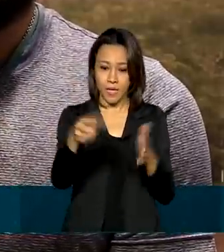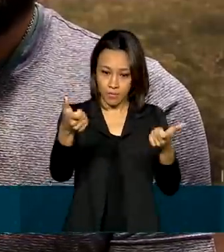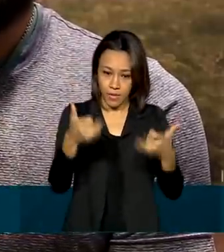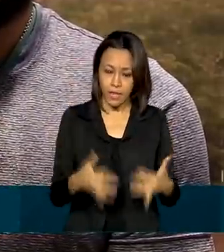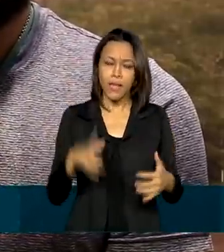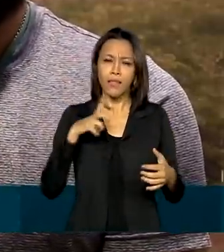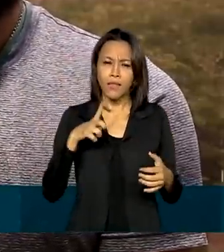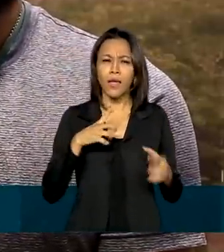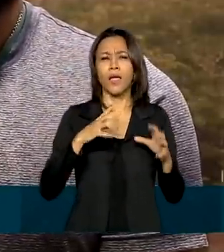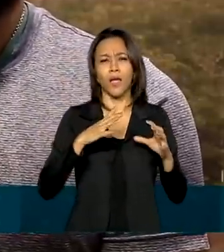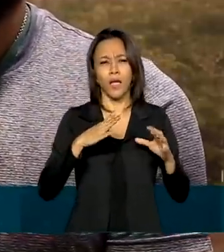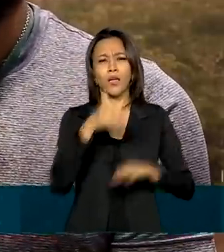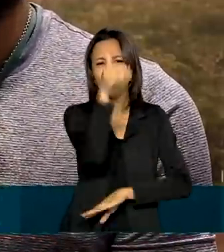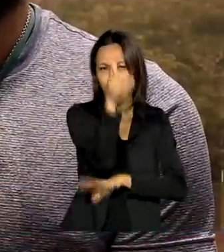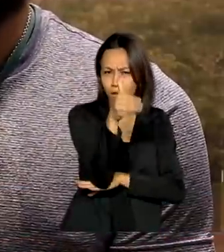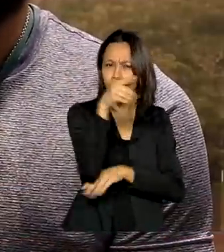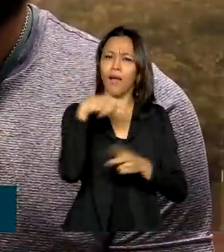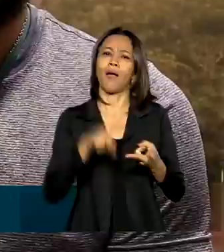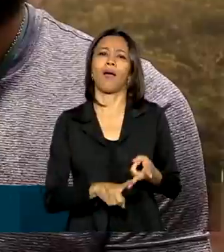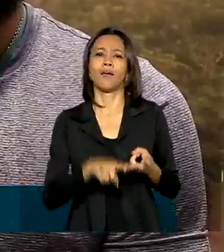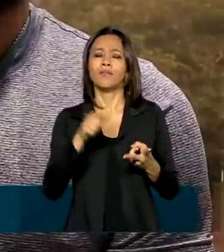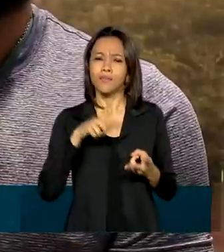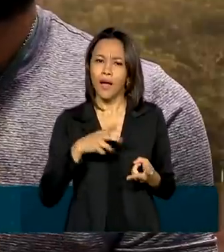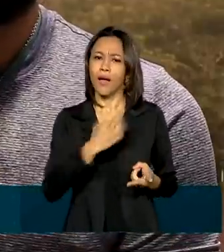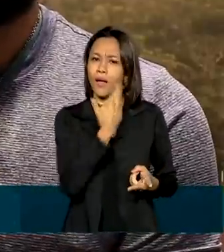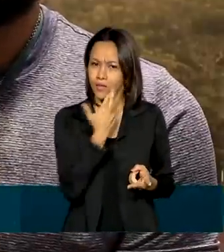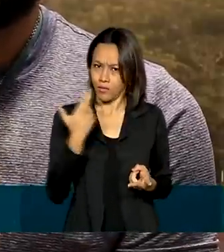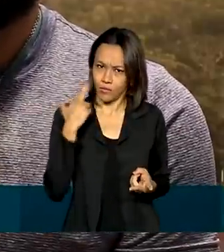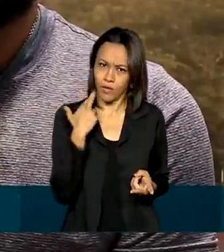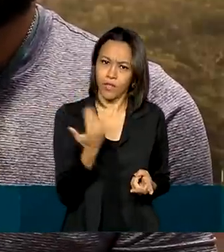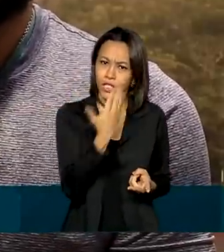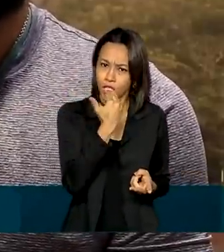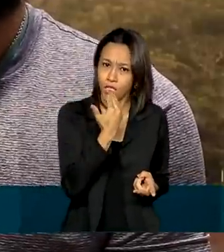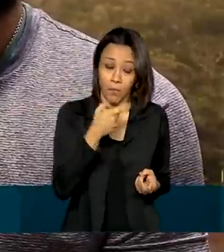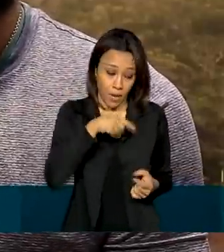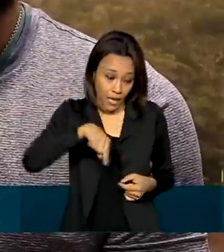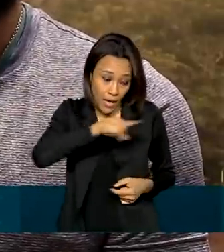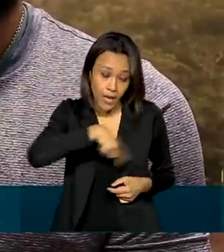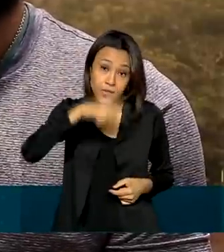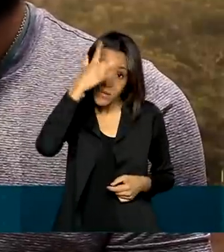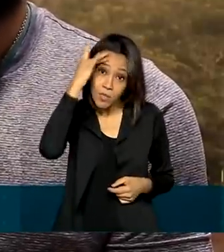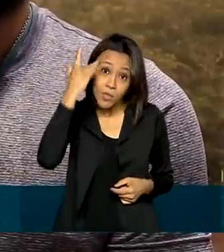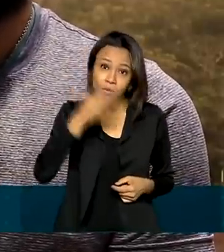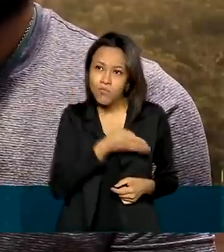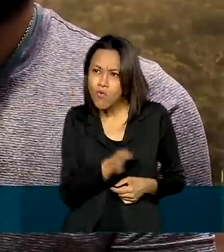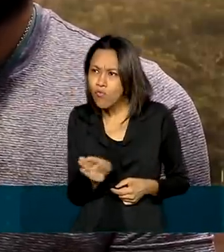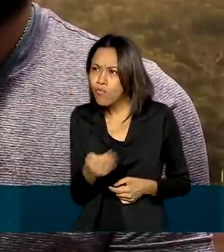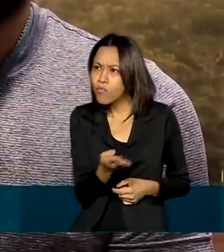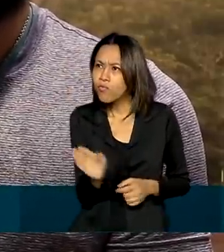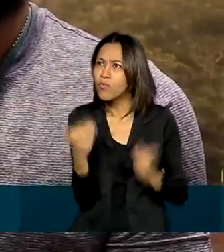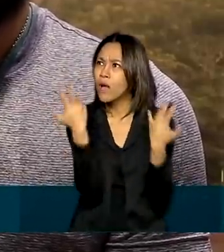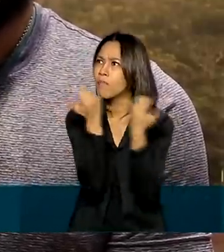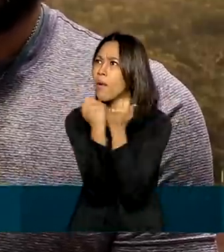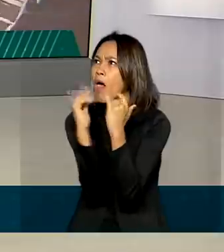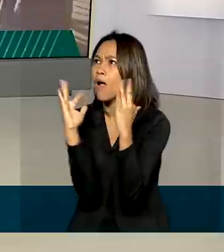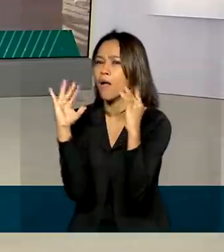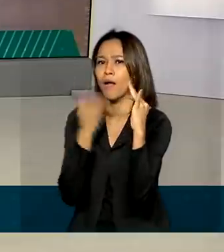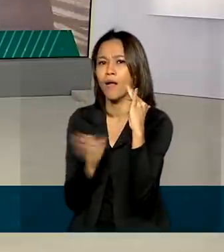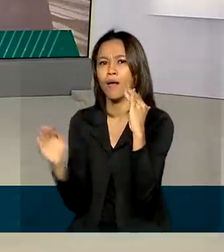hospedagem, já vai ter alimentação, para poder essas pessoas estar fazendo as trilhas com toda segurança.